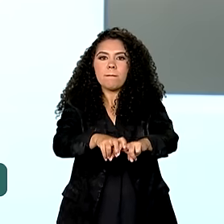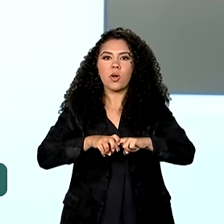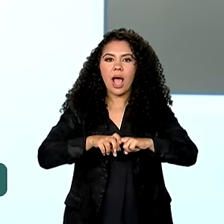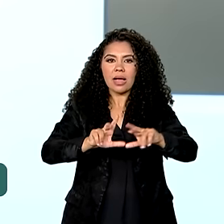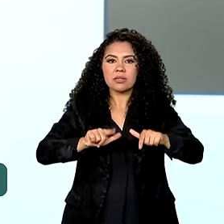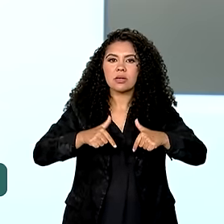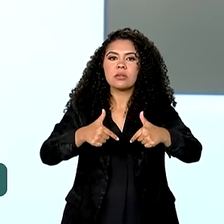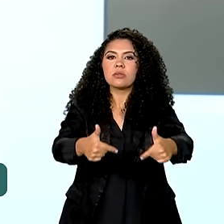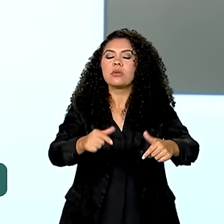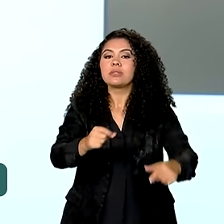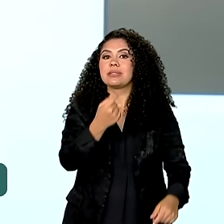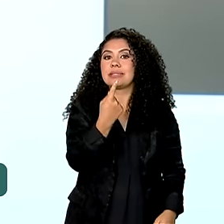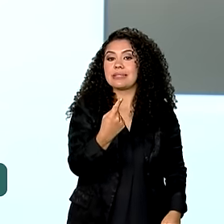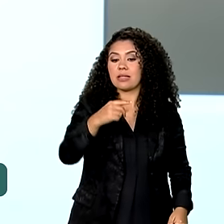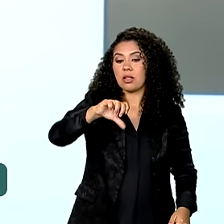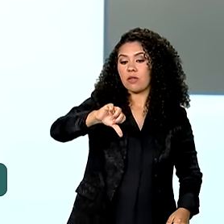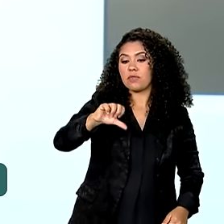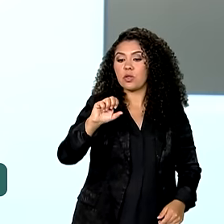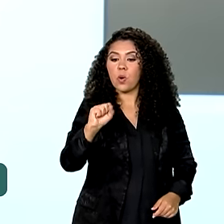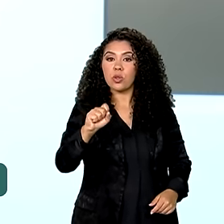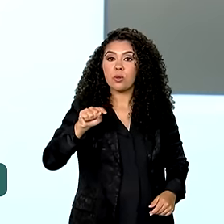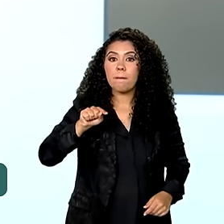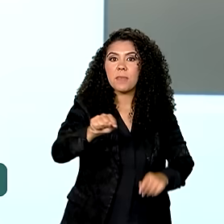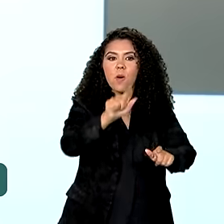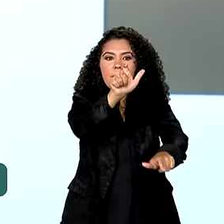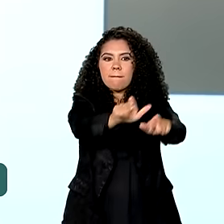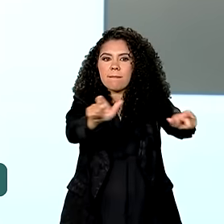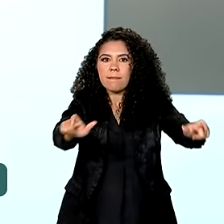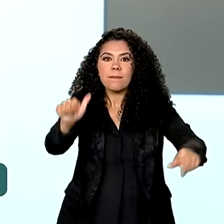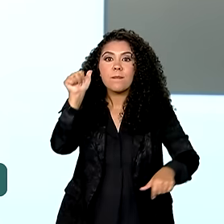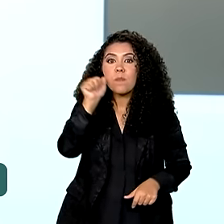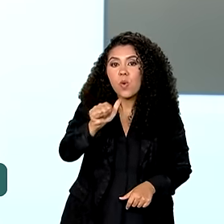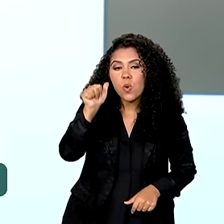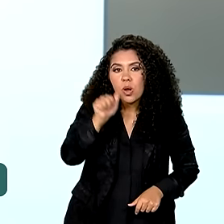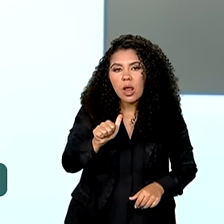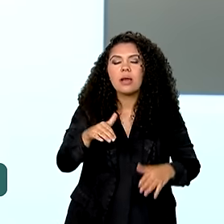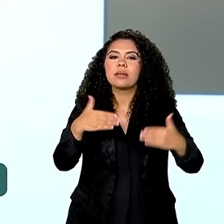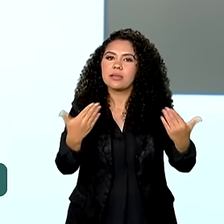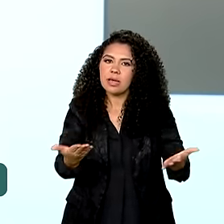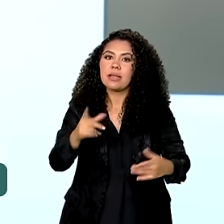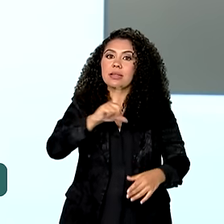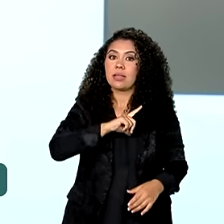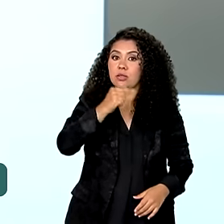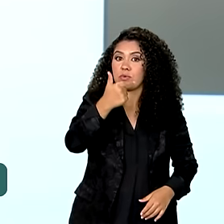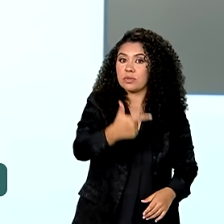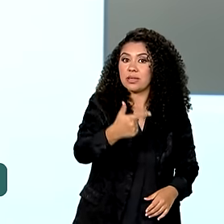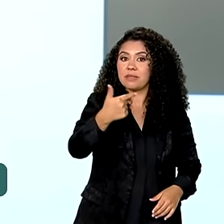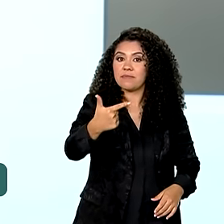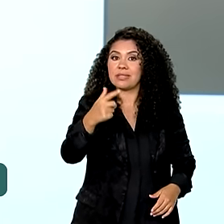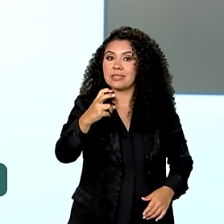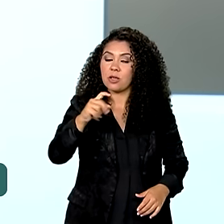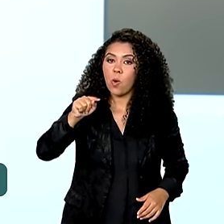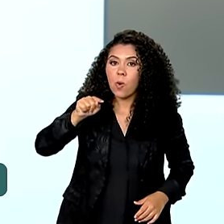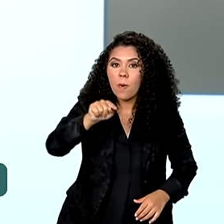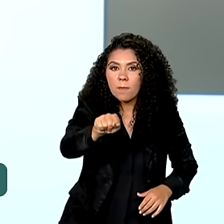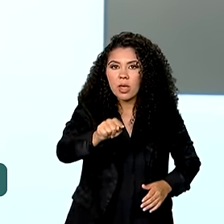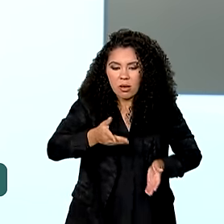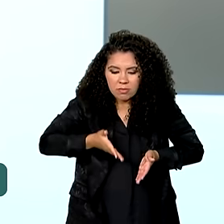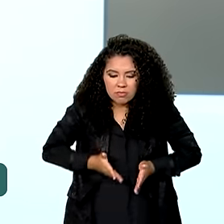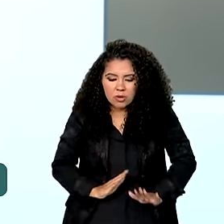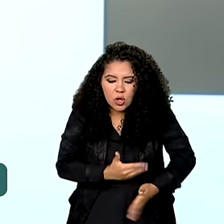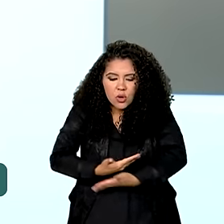198 mil mulheres. E com isso, 225 mil recém-nascidos